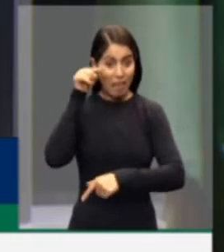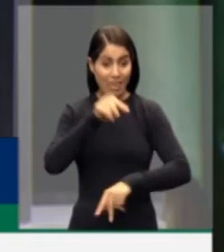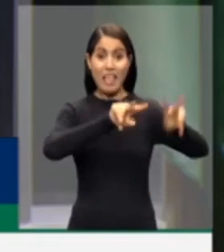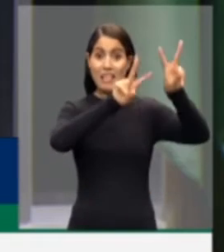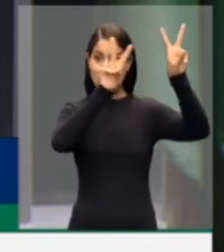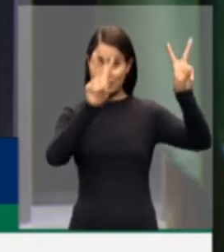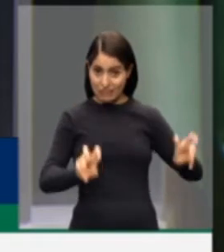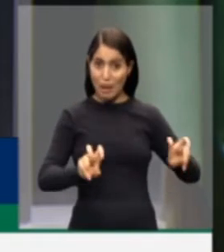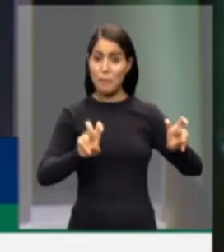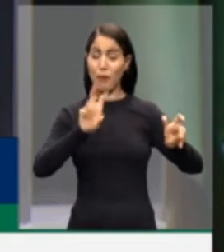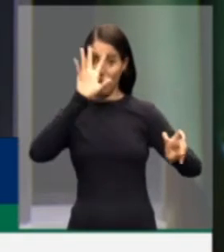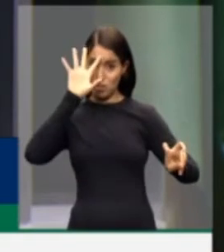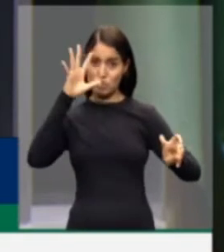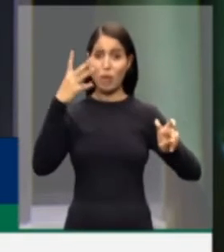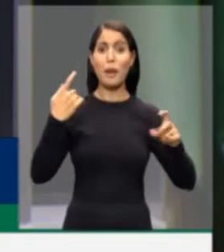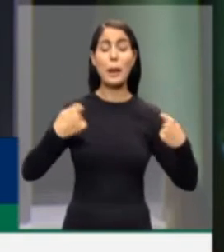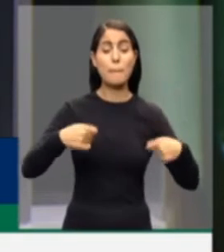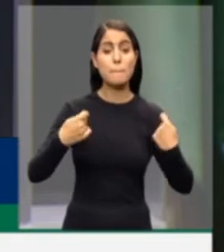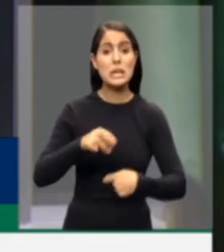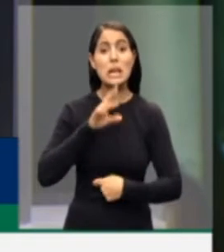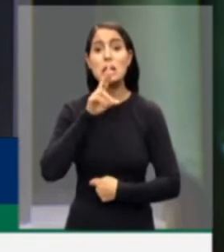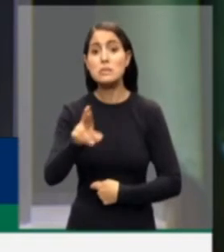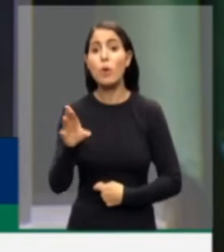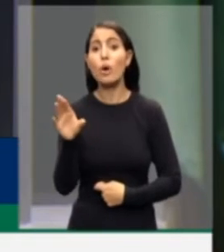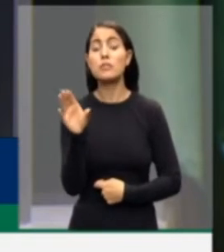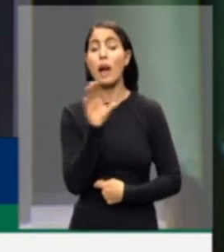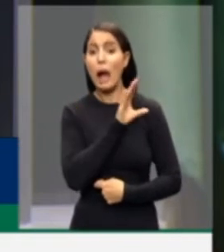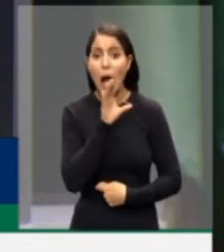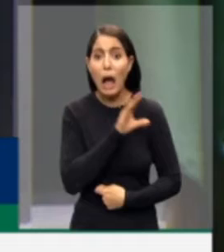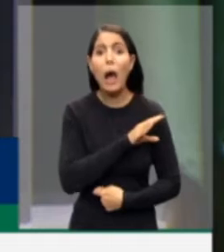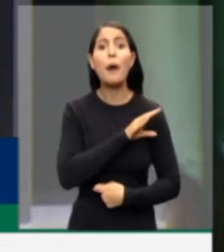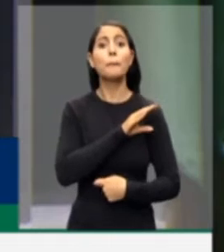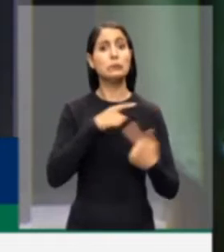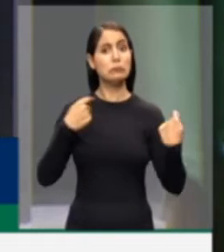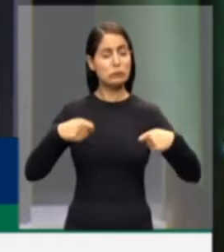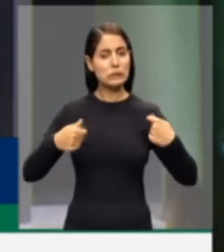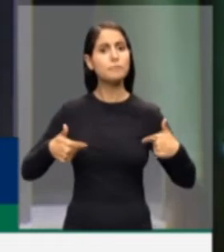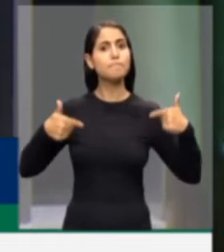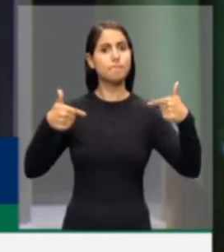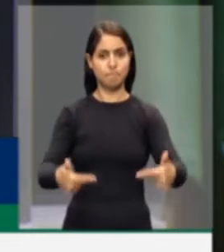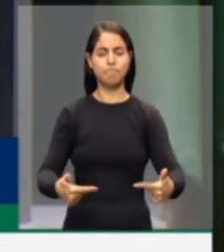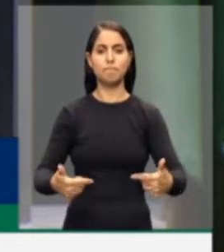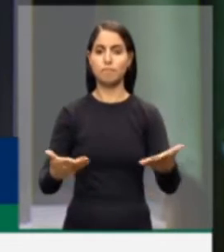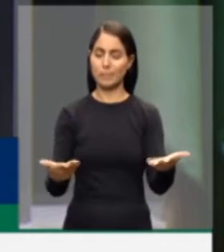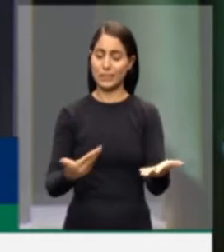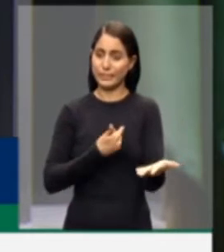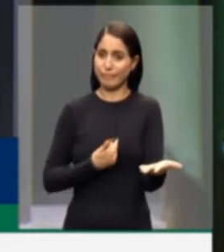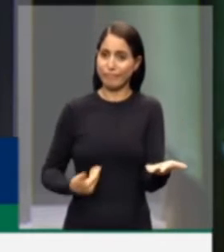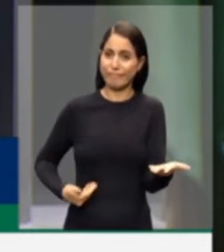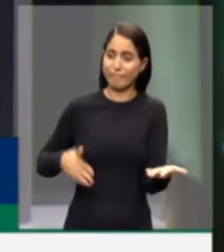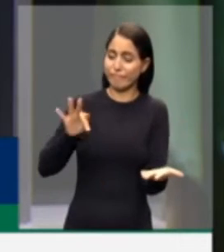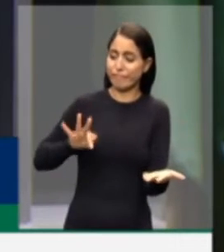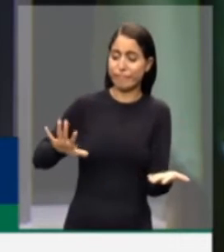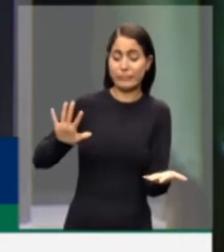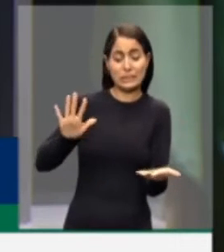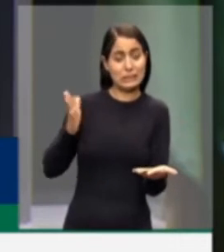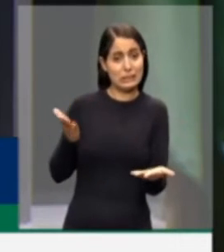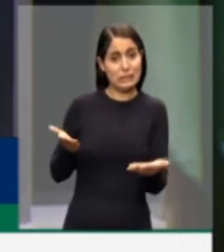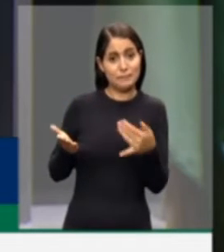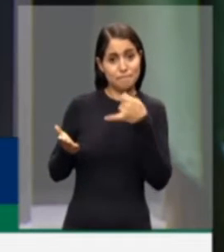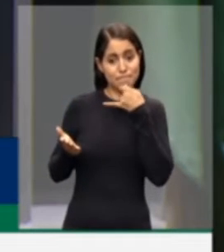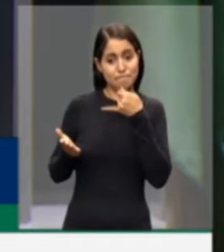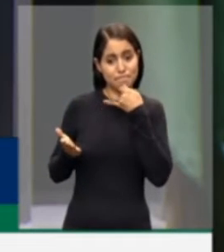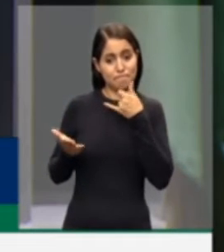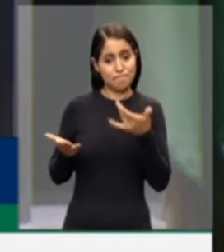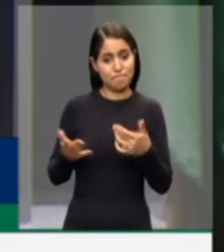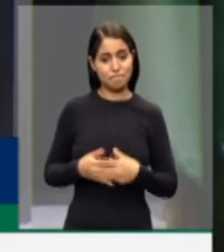exige respostas imediatas e à altura. Mas, infelizmente, nós temos um governo que vira as costas para